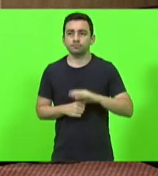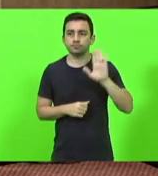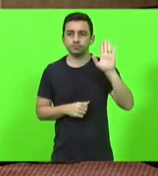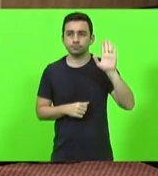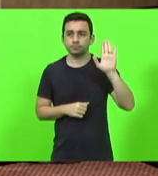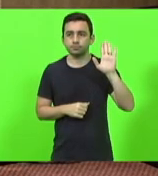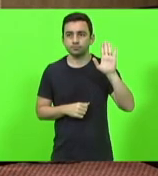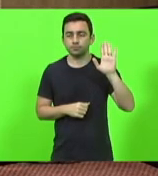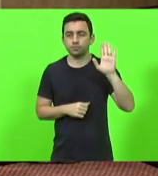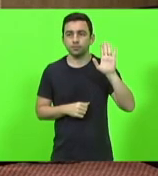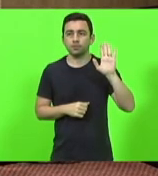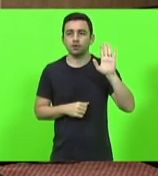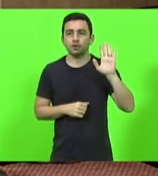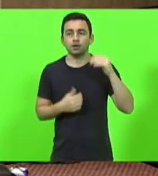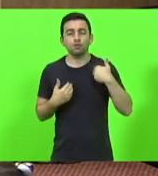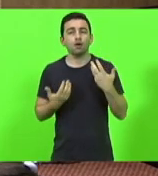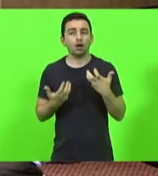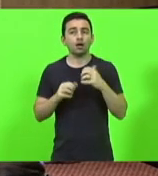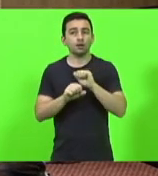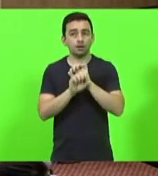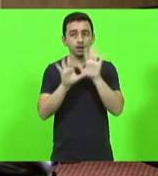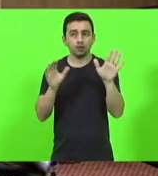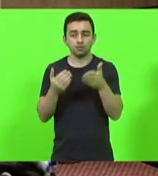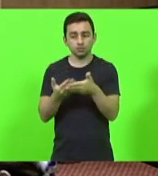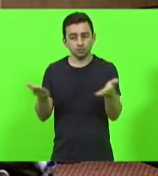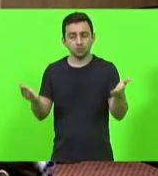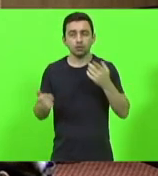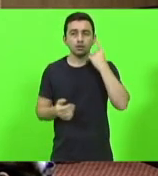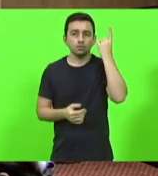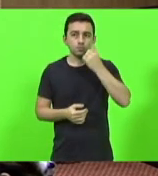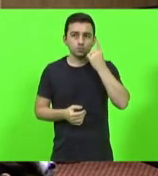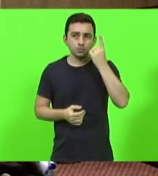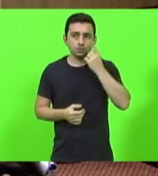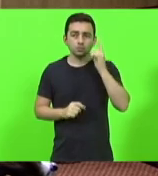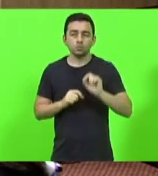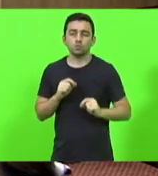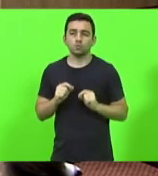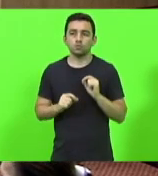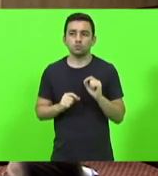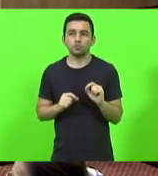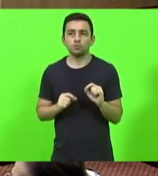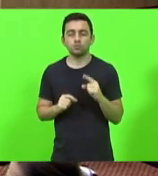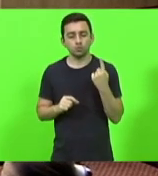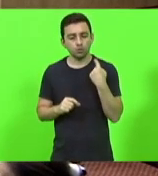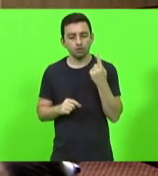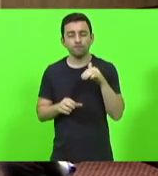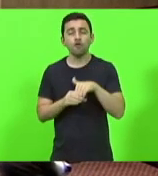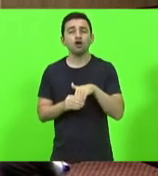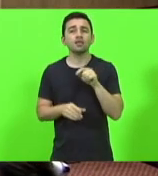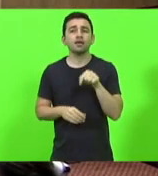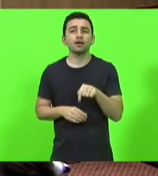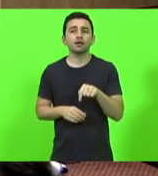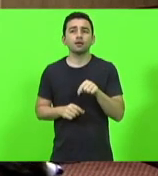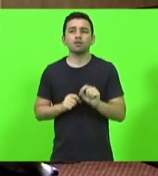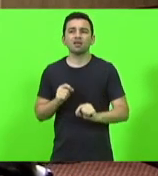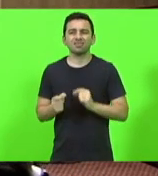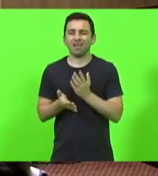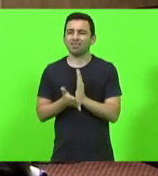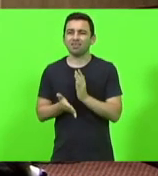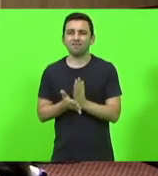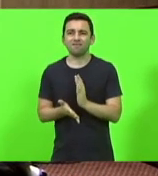esclarecer aos senhores deputados e às senhoras deputadas, o que nós estamos votando aqui não tem nada a ver com